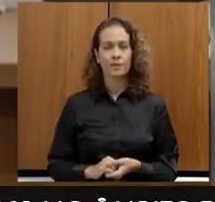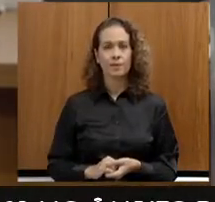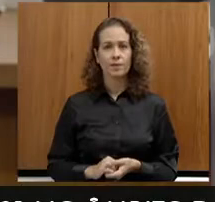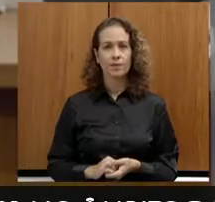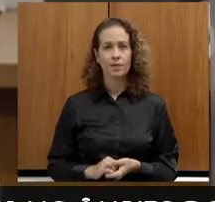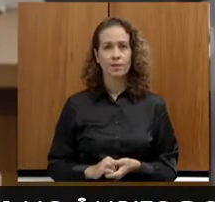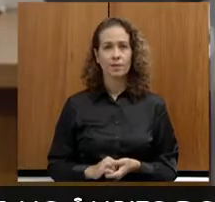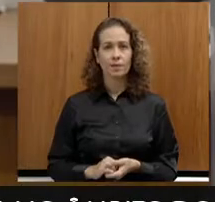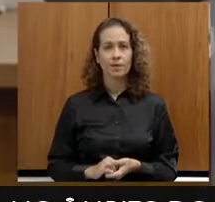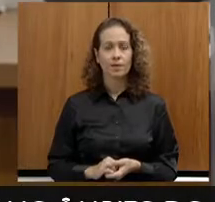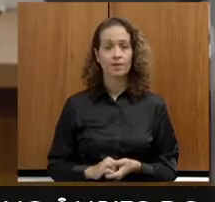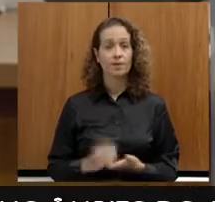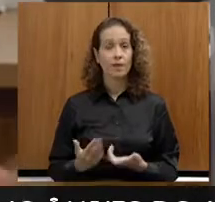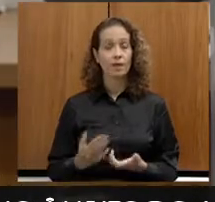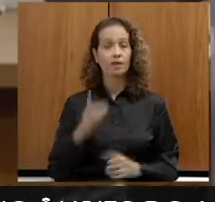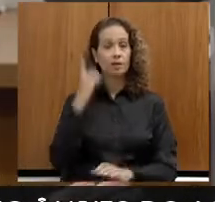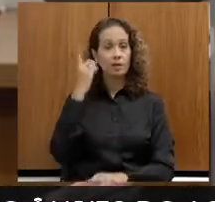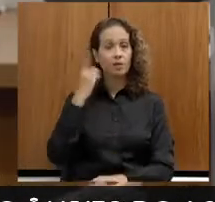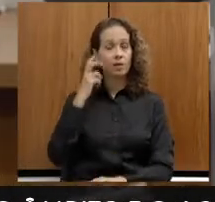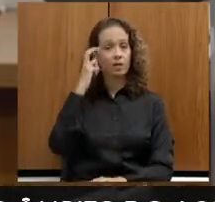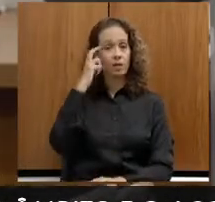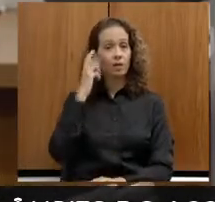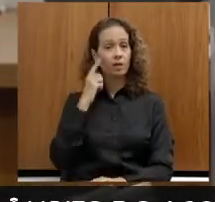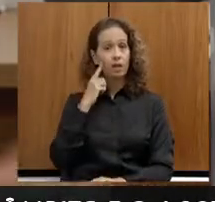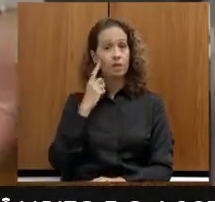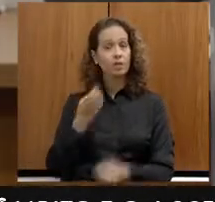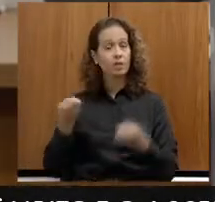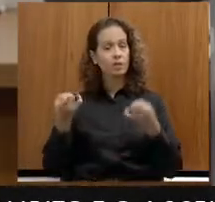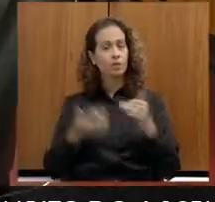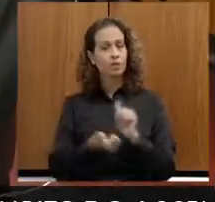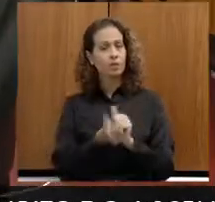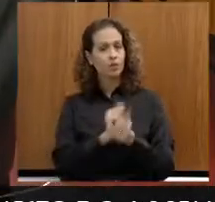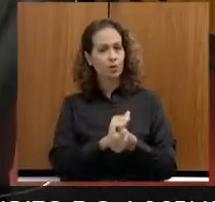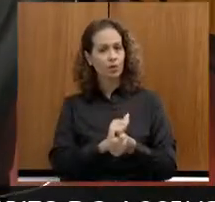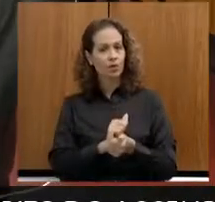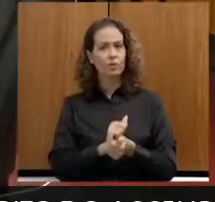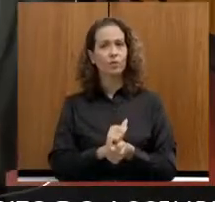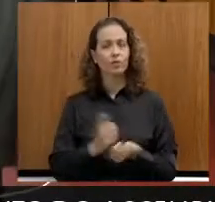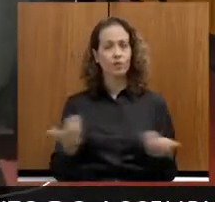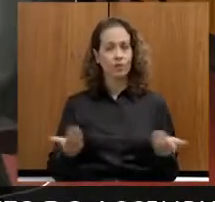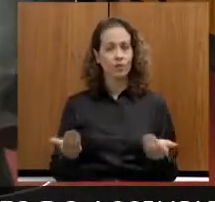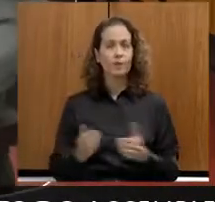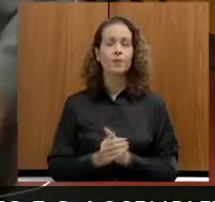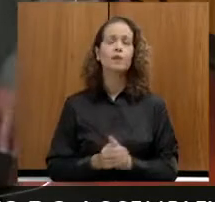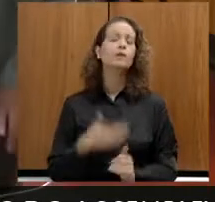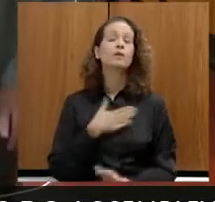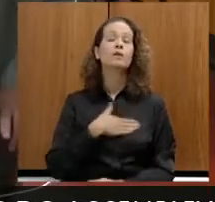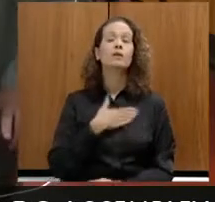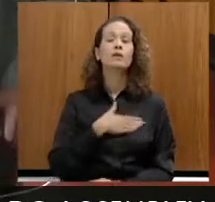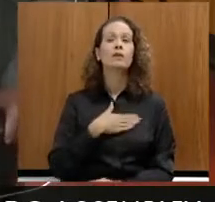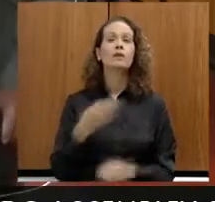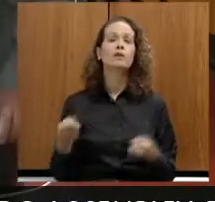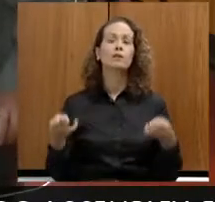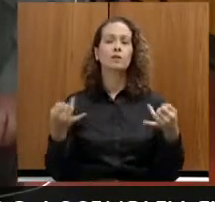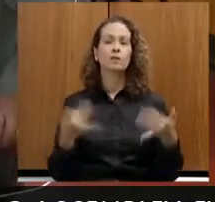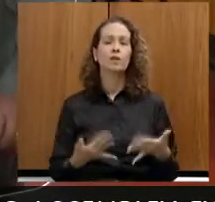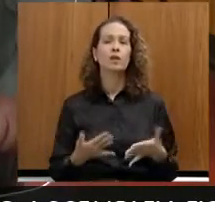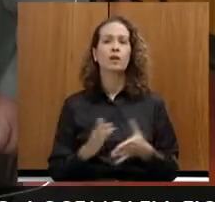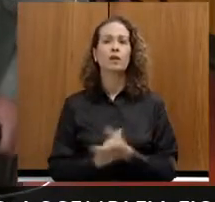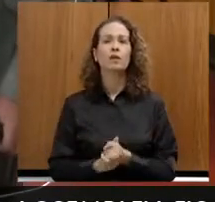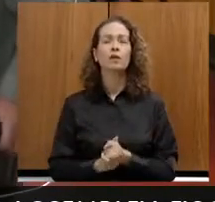E, deputado Zé Guilherme, agora eu falo um pouco de esportes, mas... Sim. Eu gostaria de falar muito do nosso ICMS